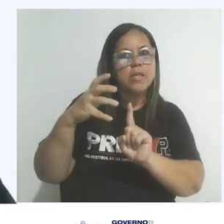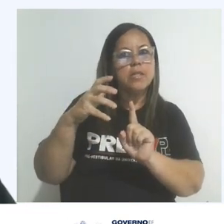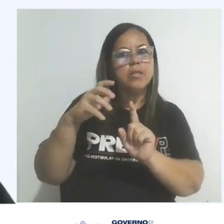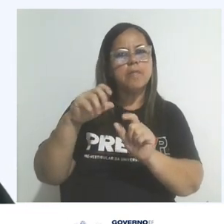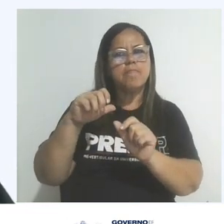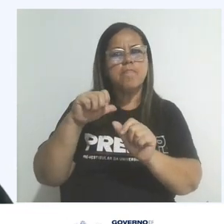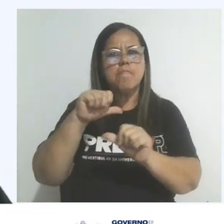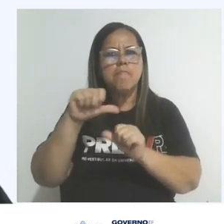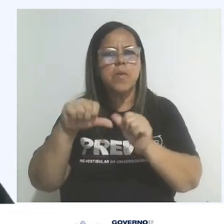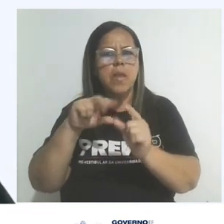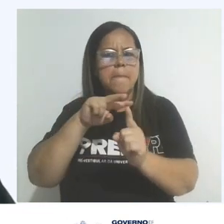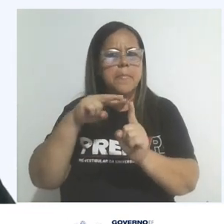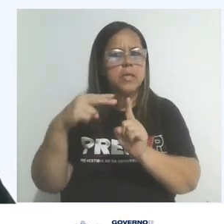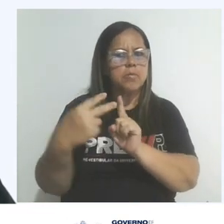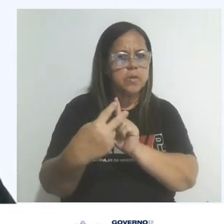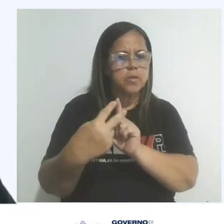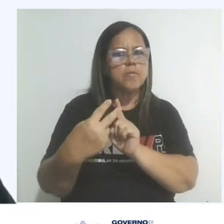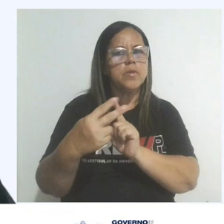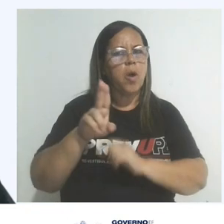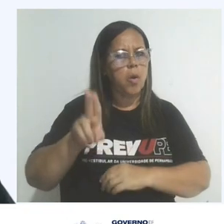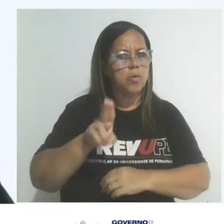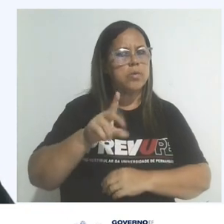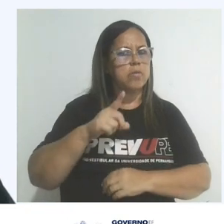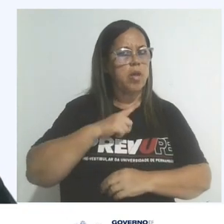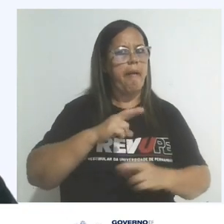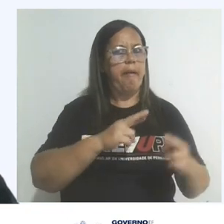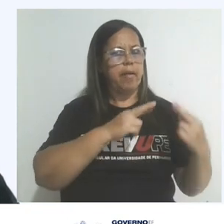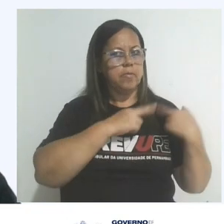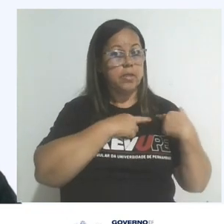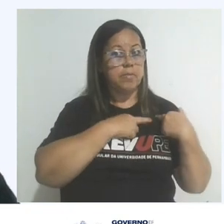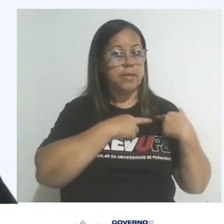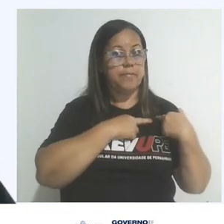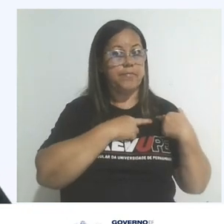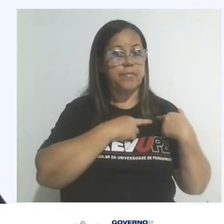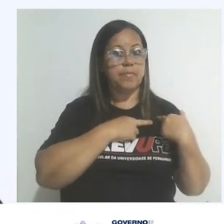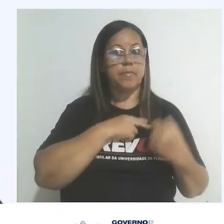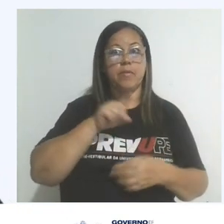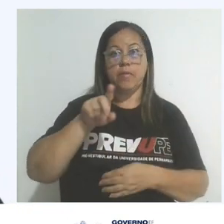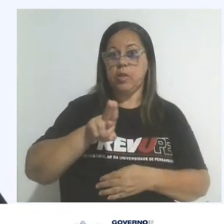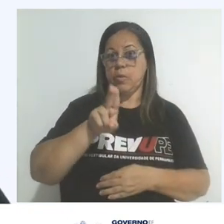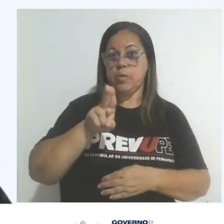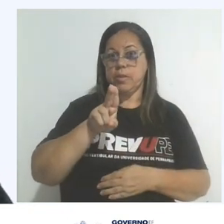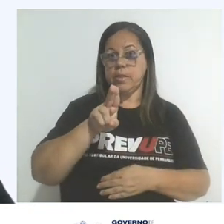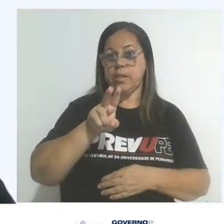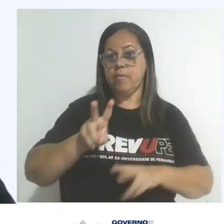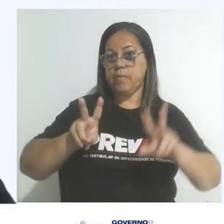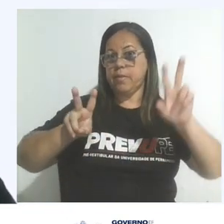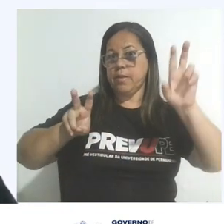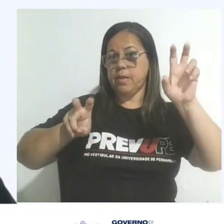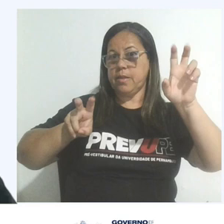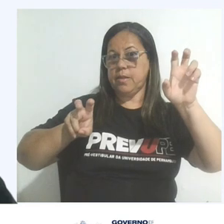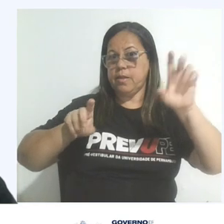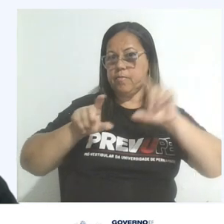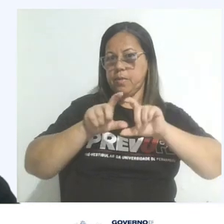moldar perspectivas. Use-as com responsabilidade. A utilização de citações, quando relevante,